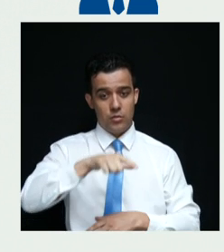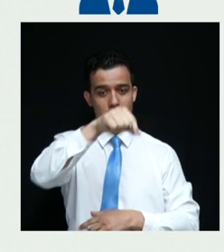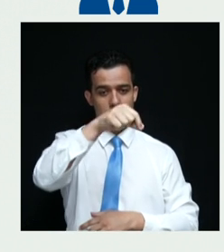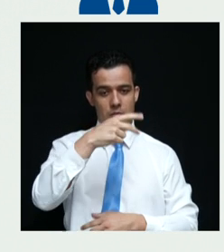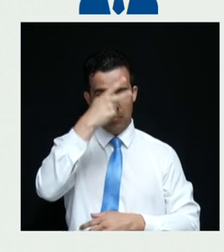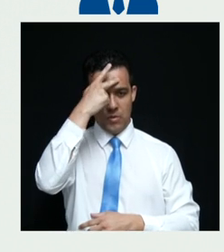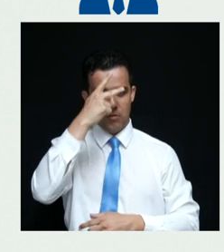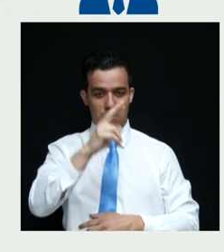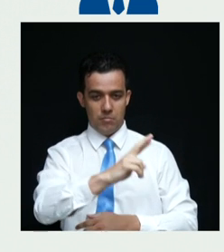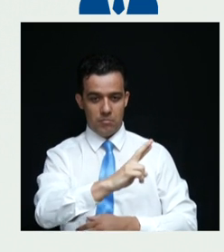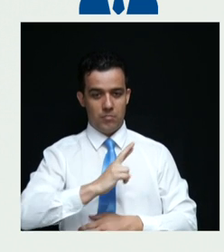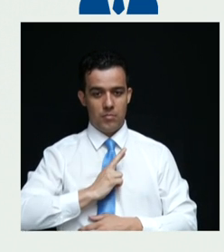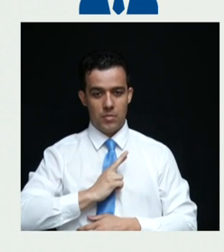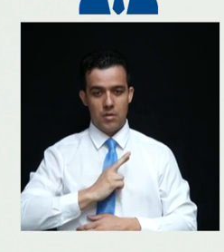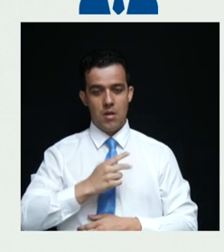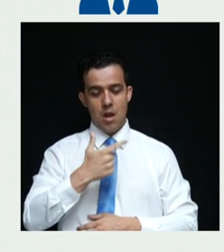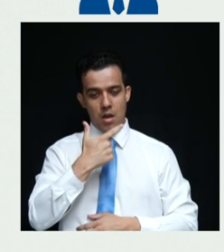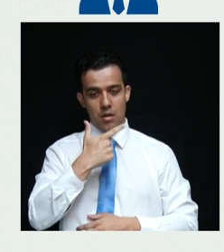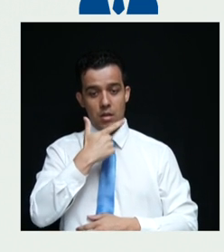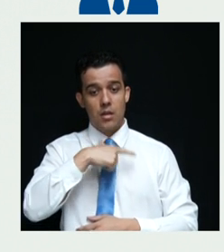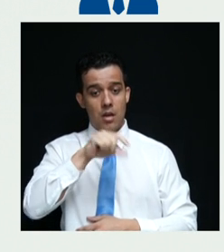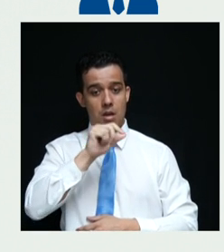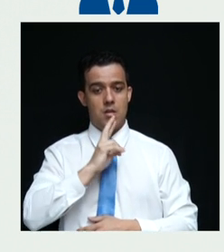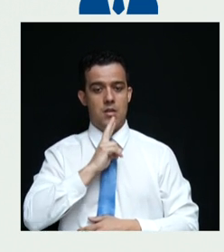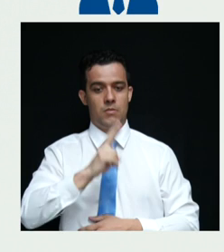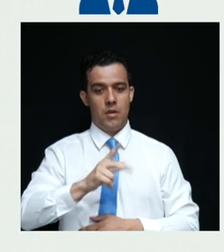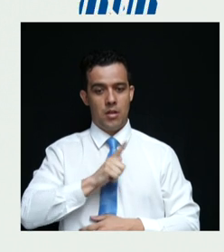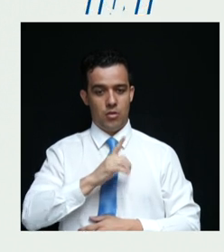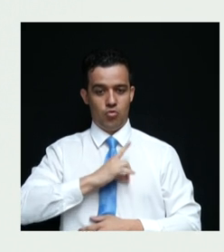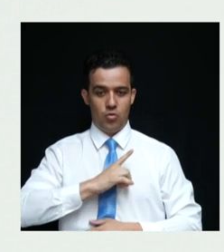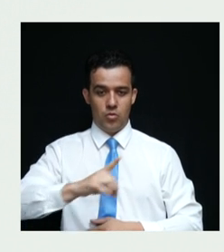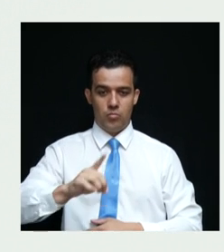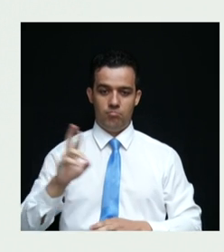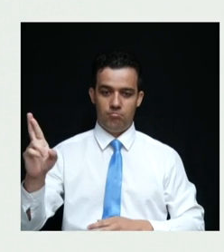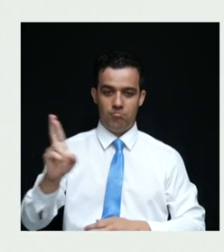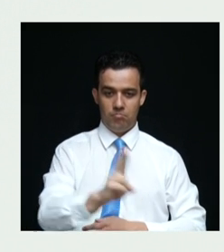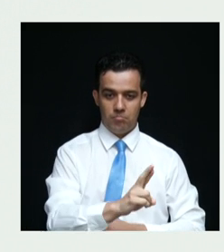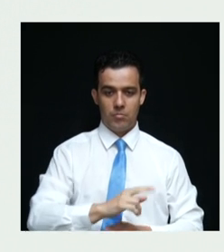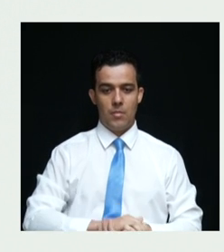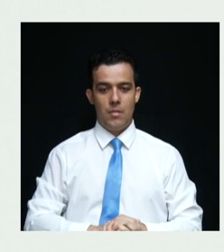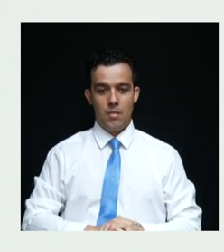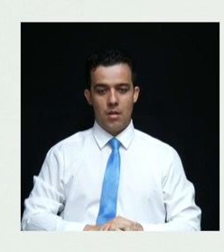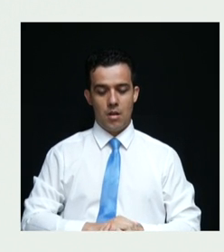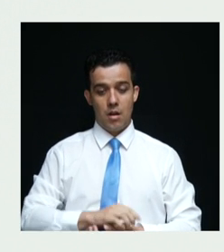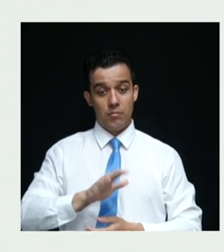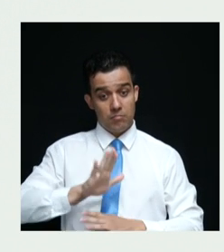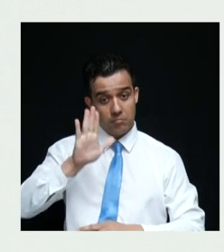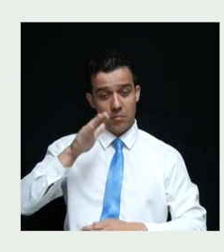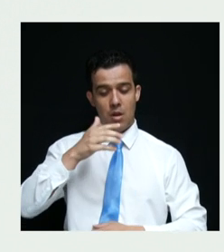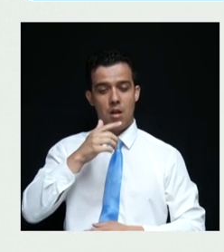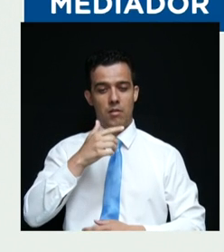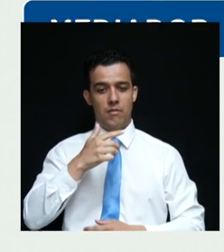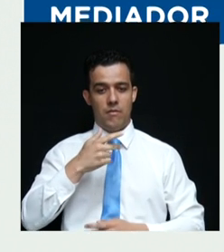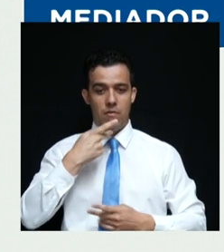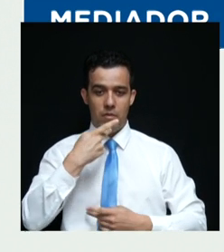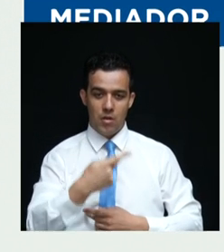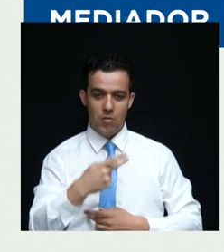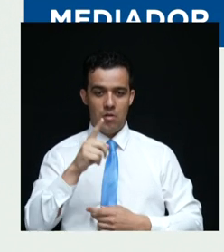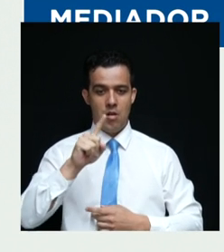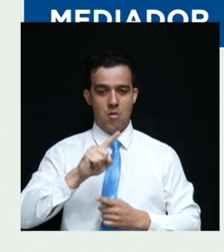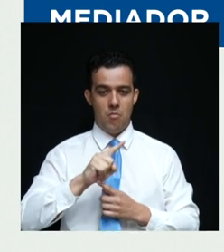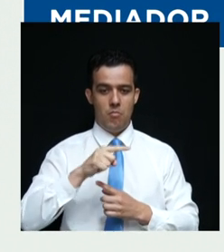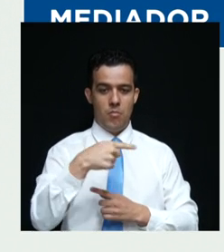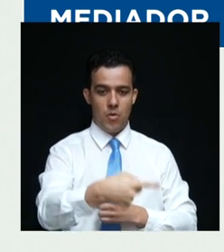comentar. Quem responde tem direito à réplica. O candidato que comentou será o próximo a responder a